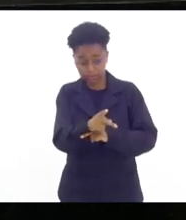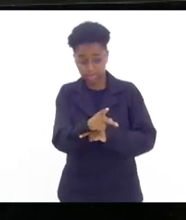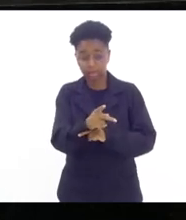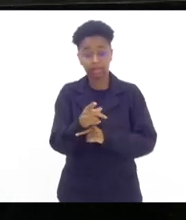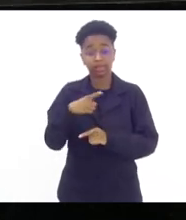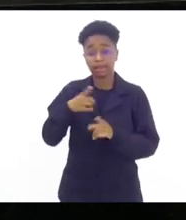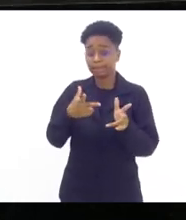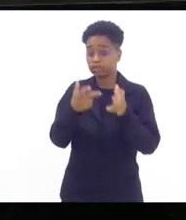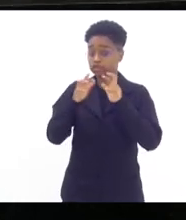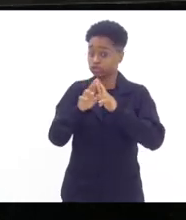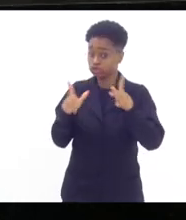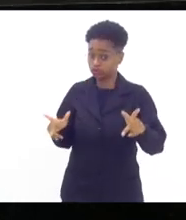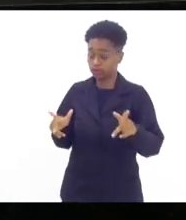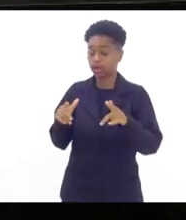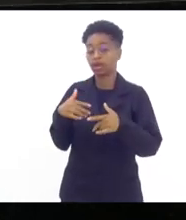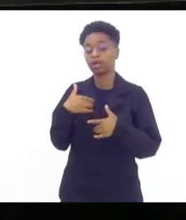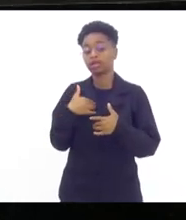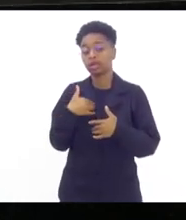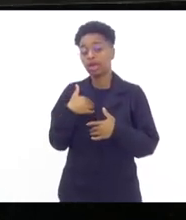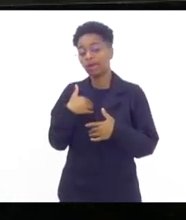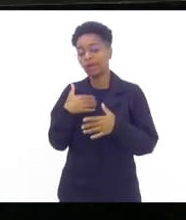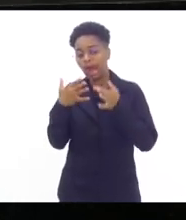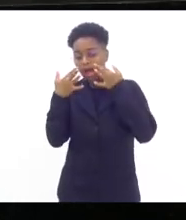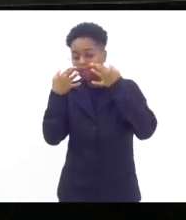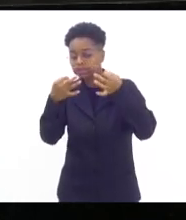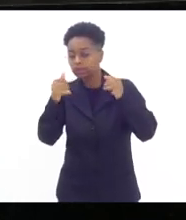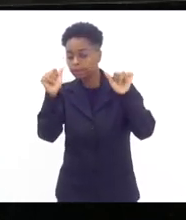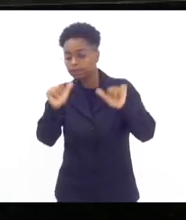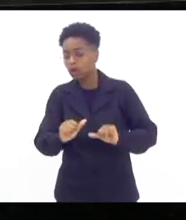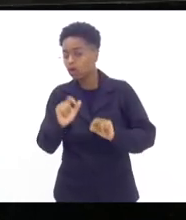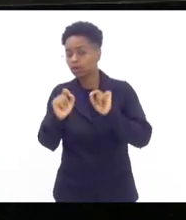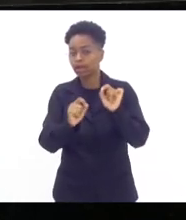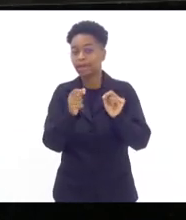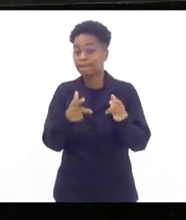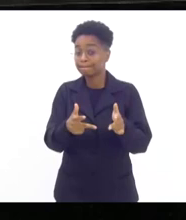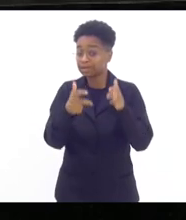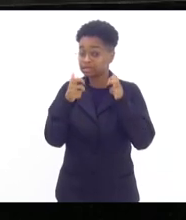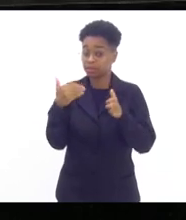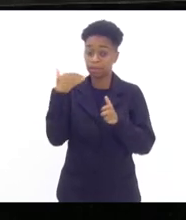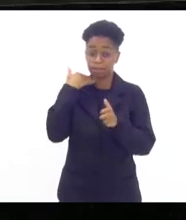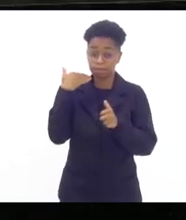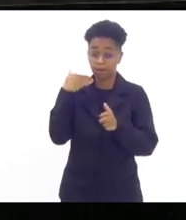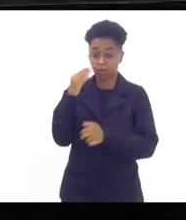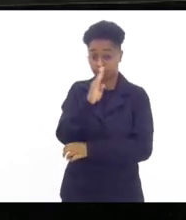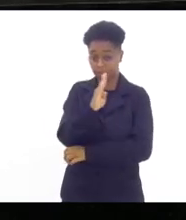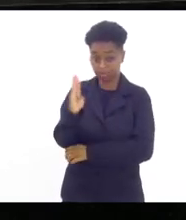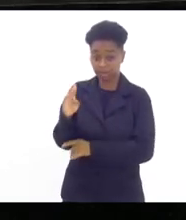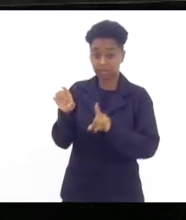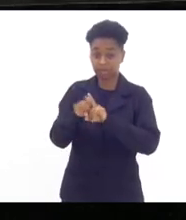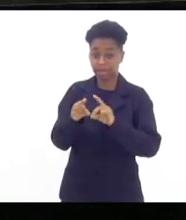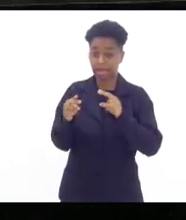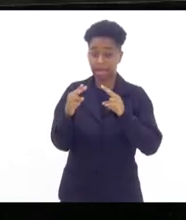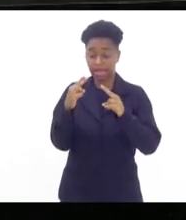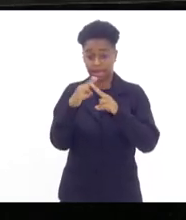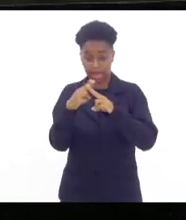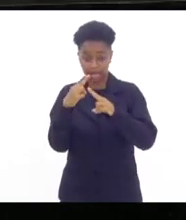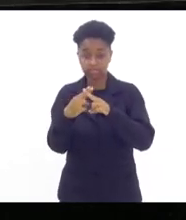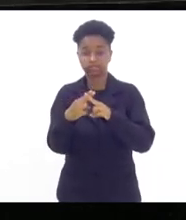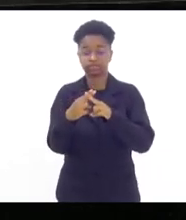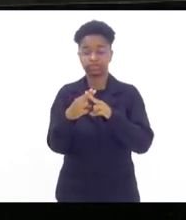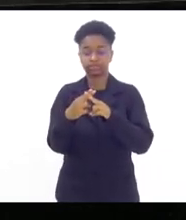e me chamou uma atenção muito pior ver que o banco do Brasil e a Caixa Econômica Federal